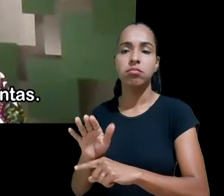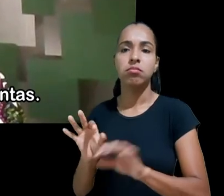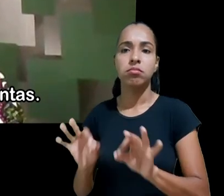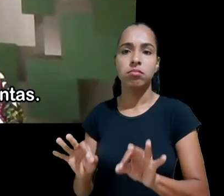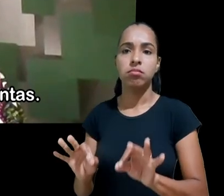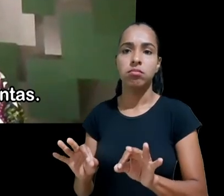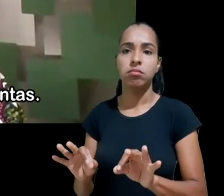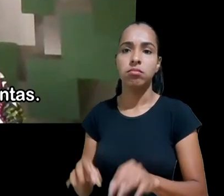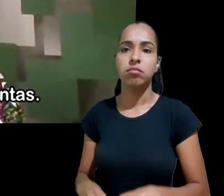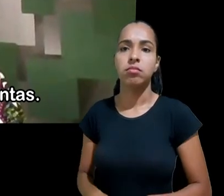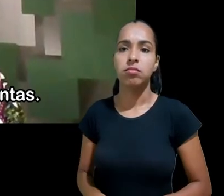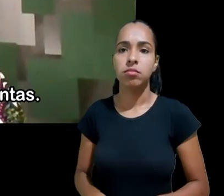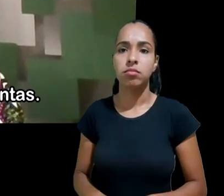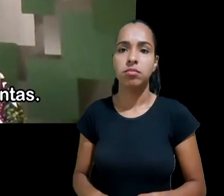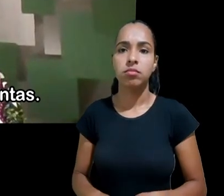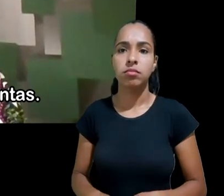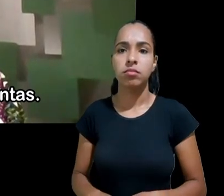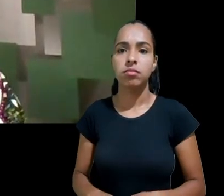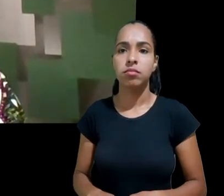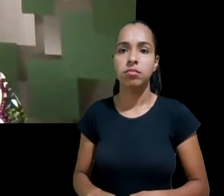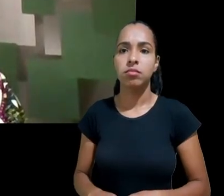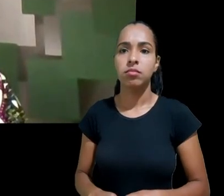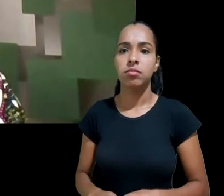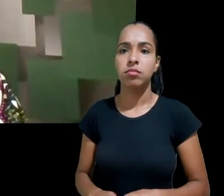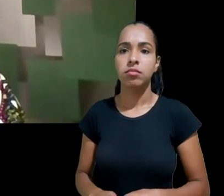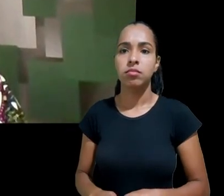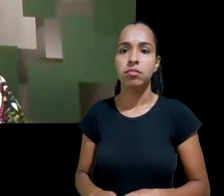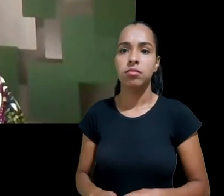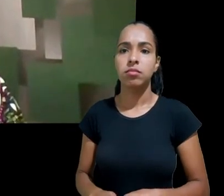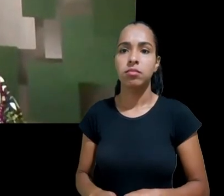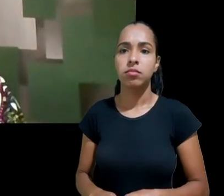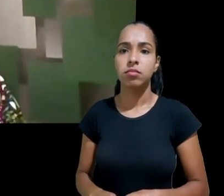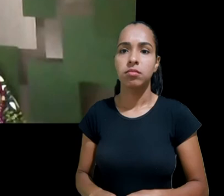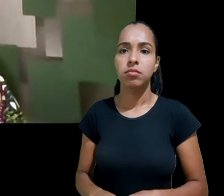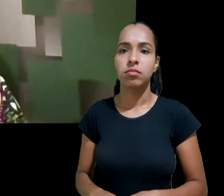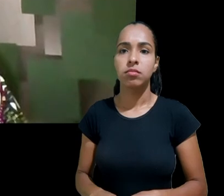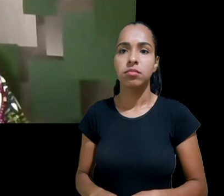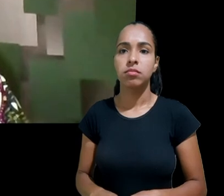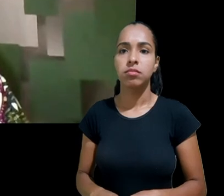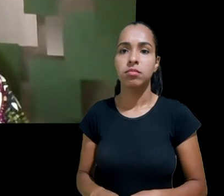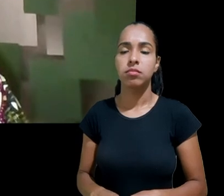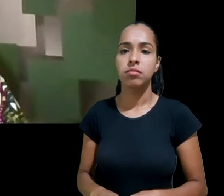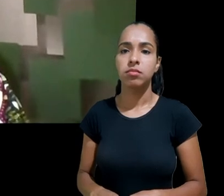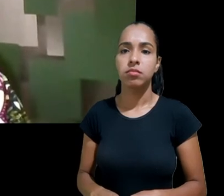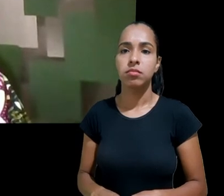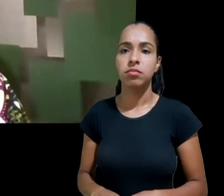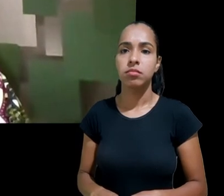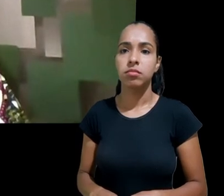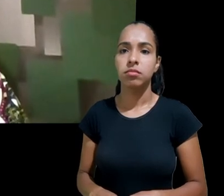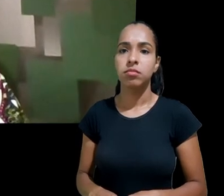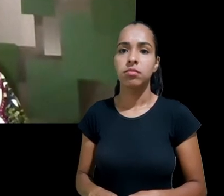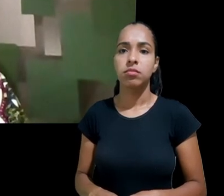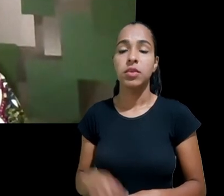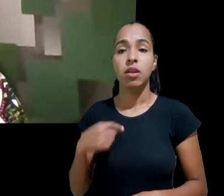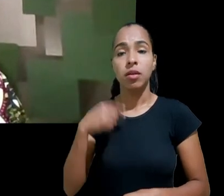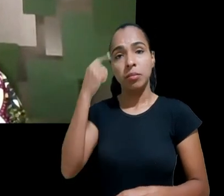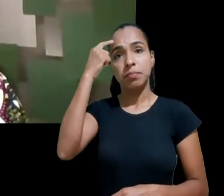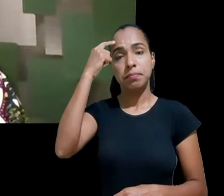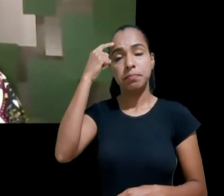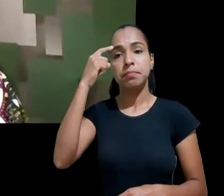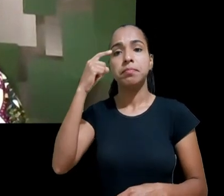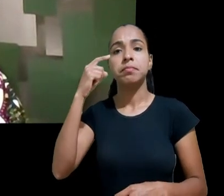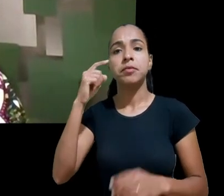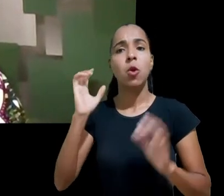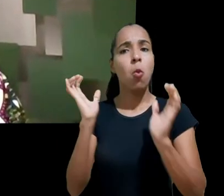nível organizacional temos diversas iniciativas na Child